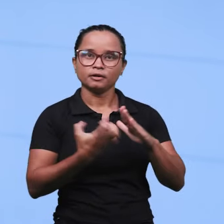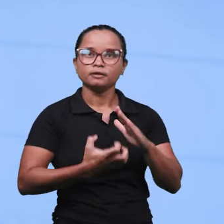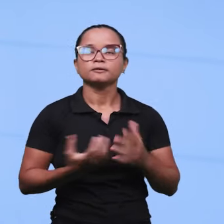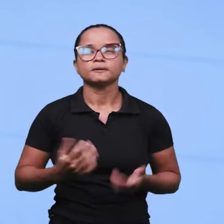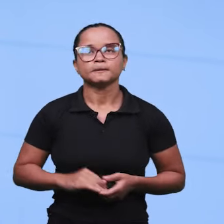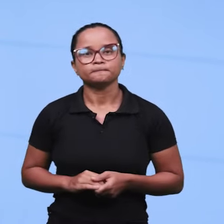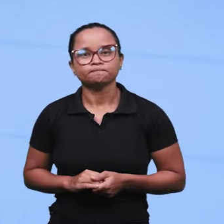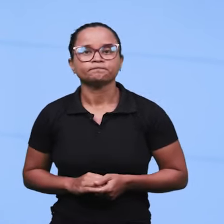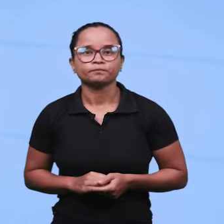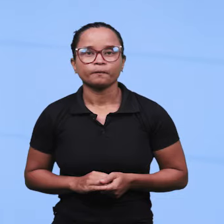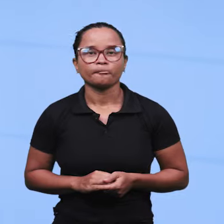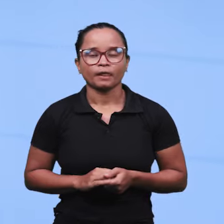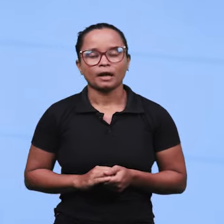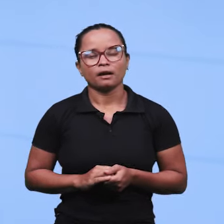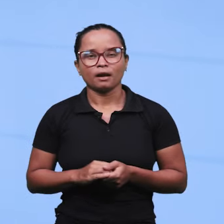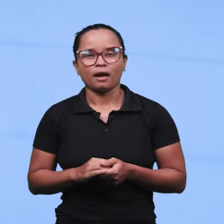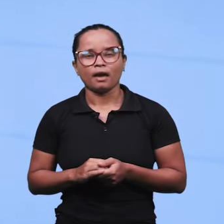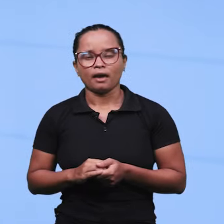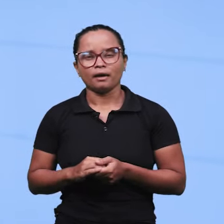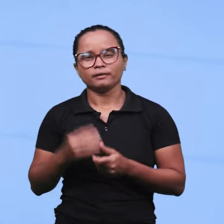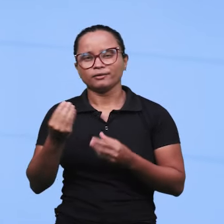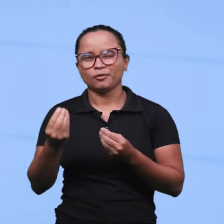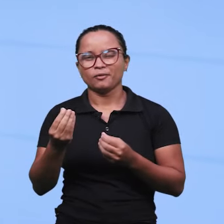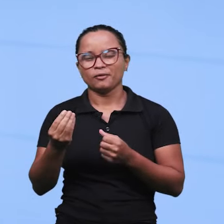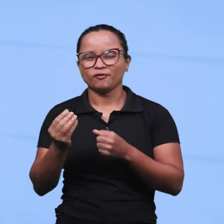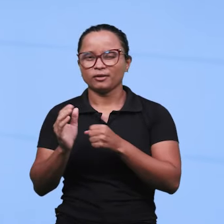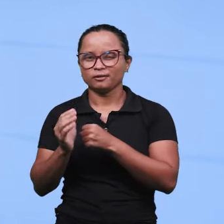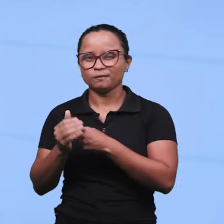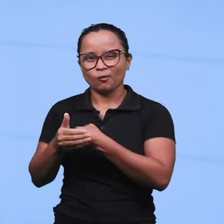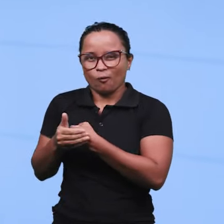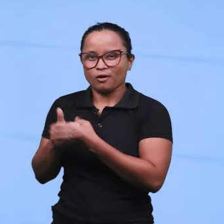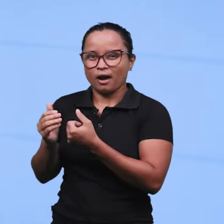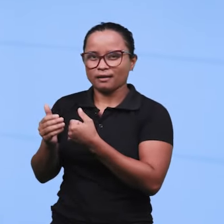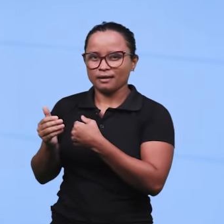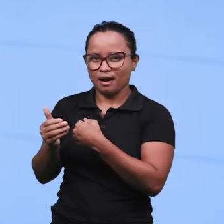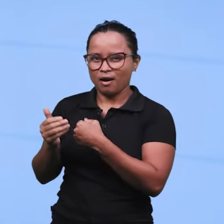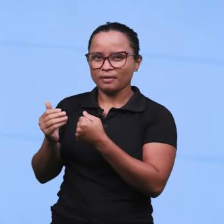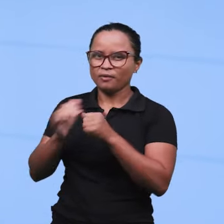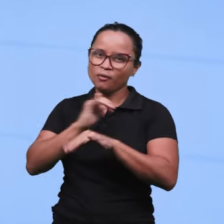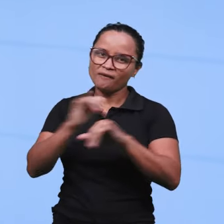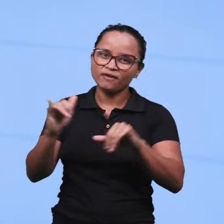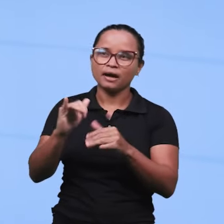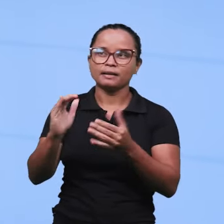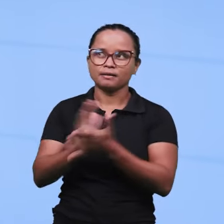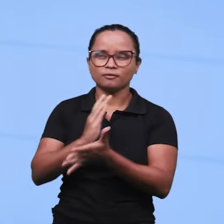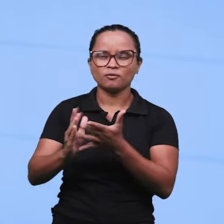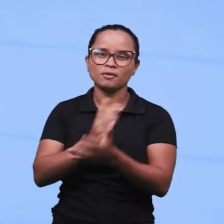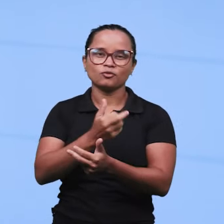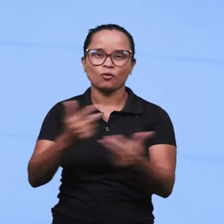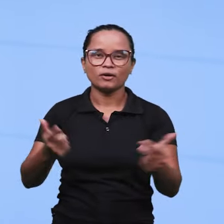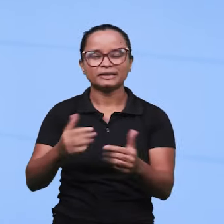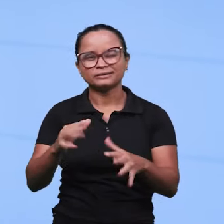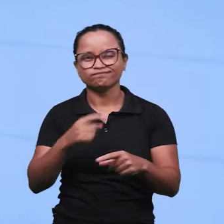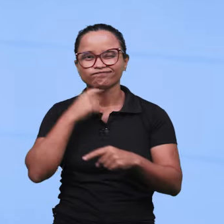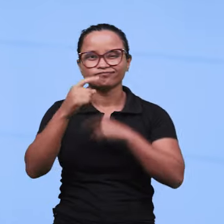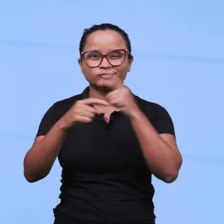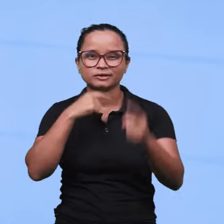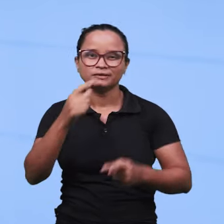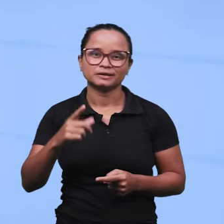omite algumas questões que obviamente trazem dúvidas e com isso